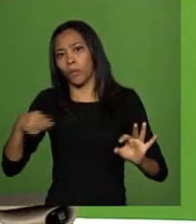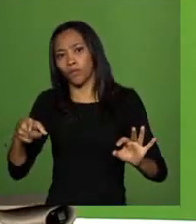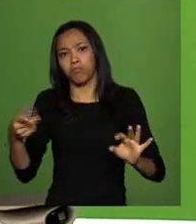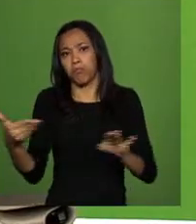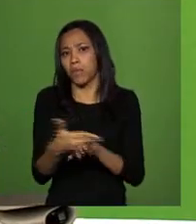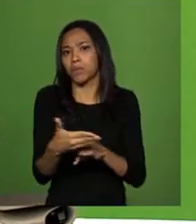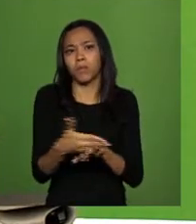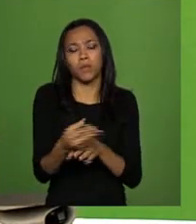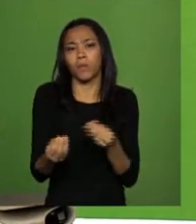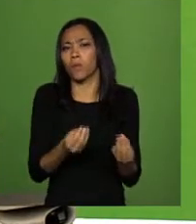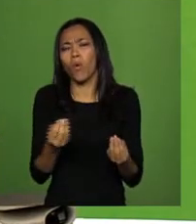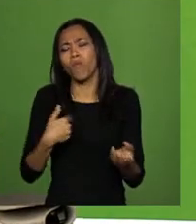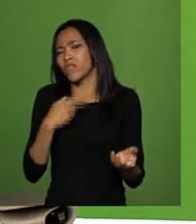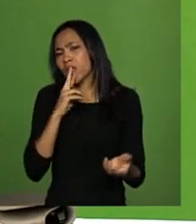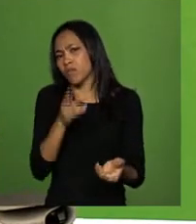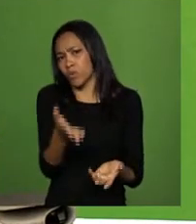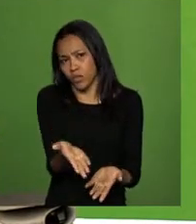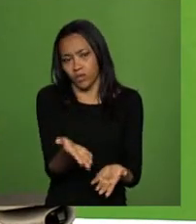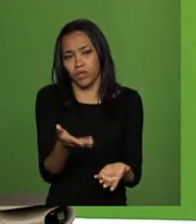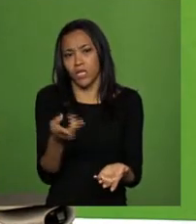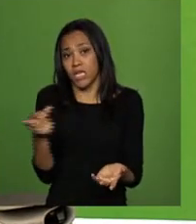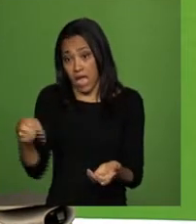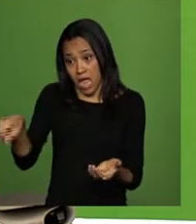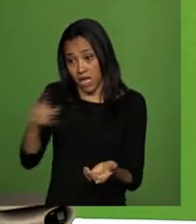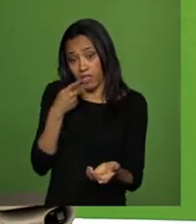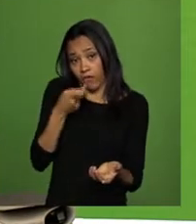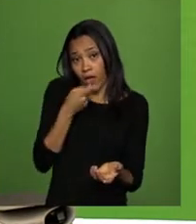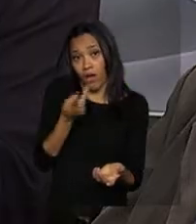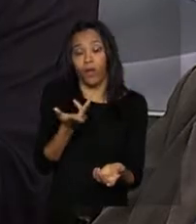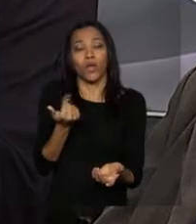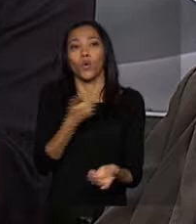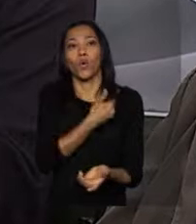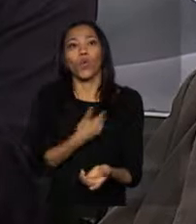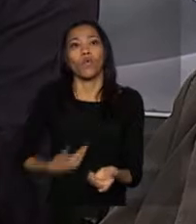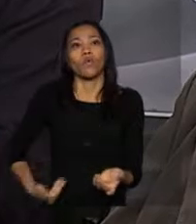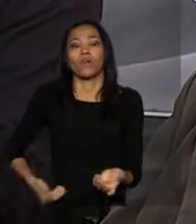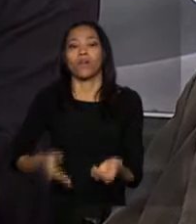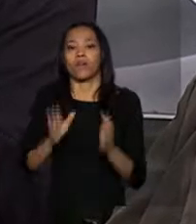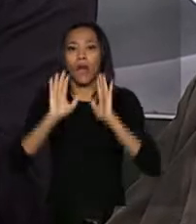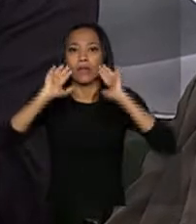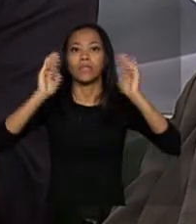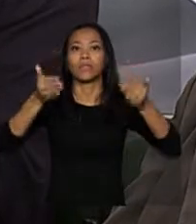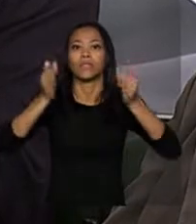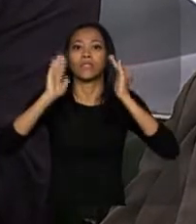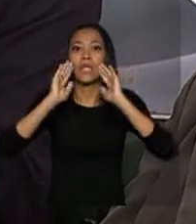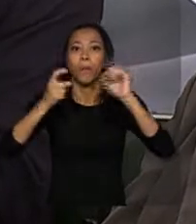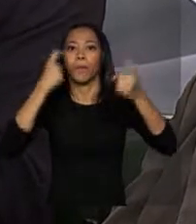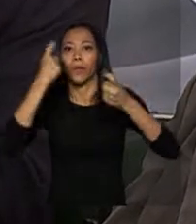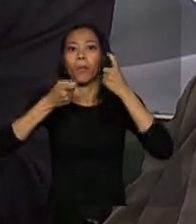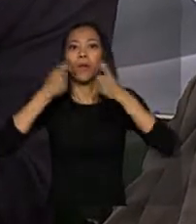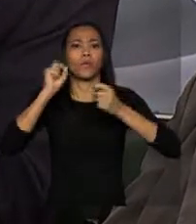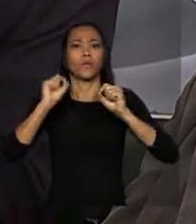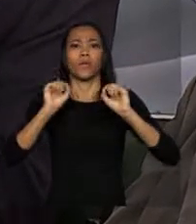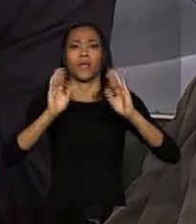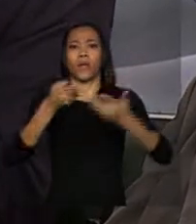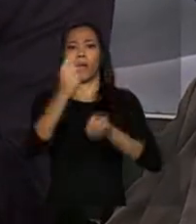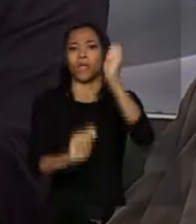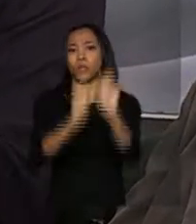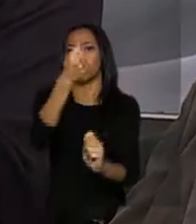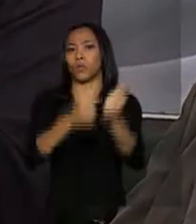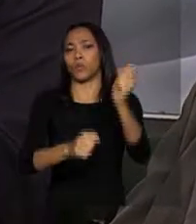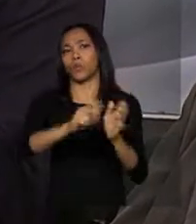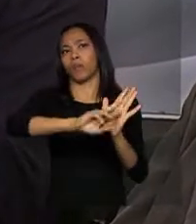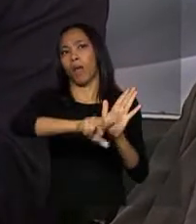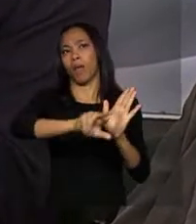responde a isso? E eles dizem que o governo deu muito mais atenção à indústria, à questão da